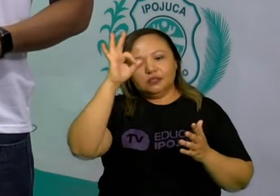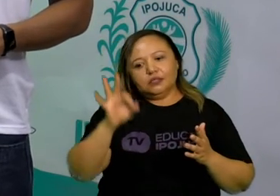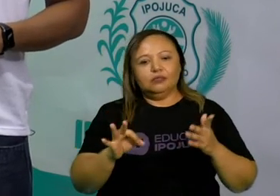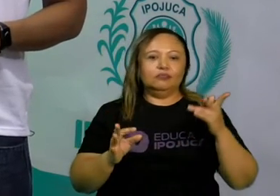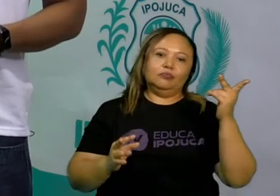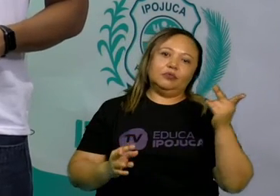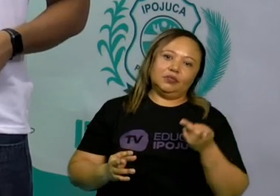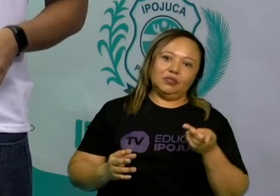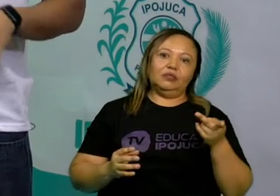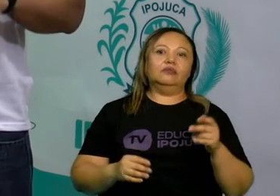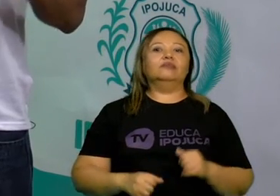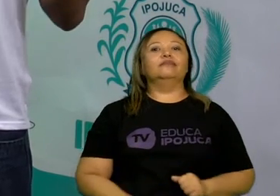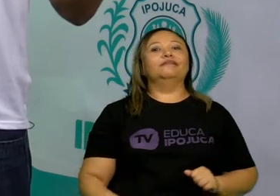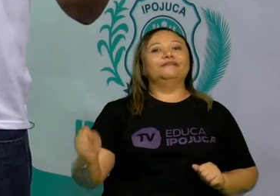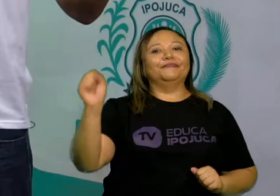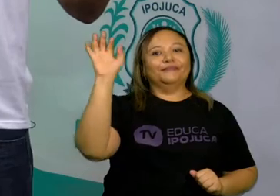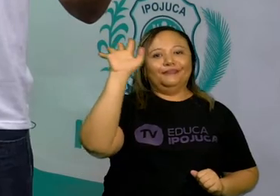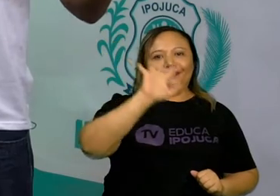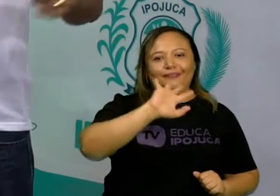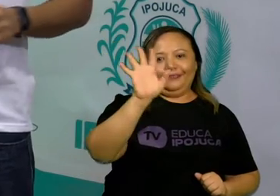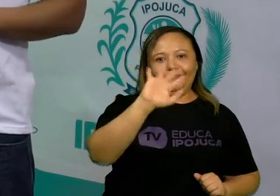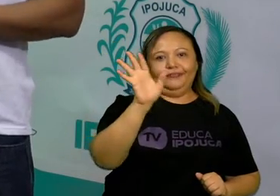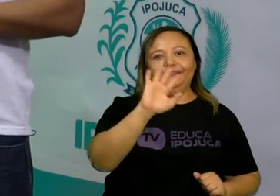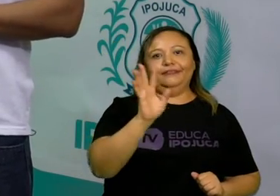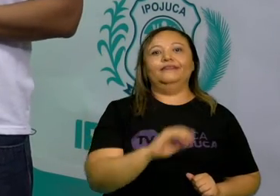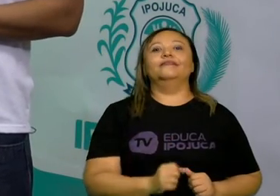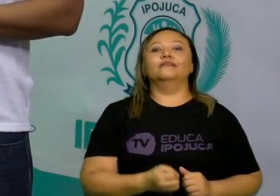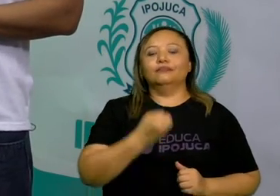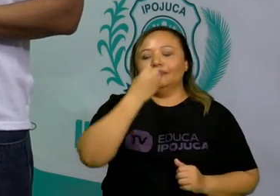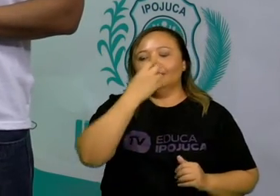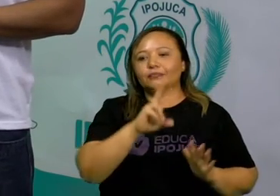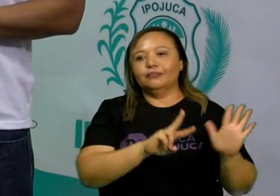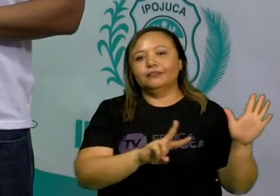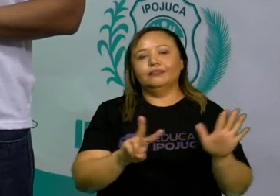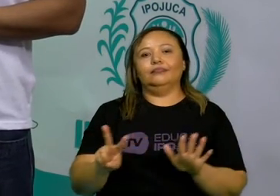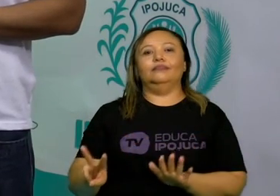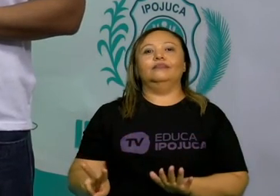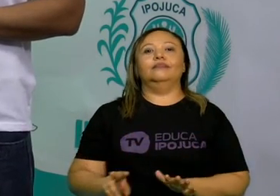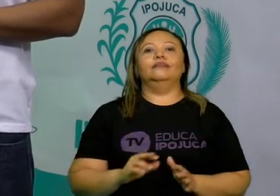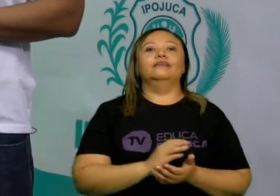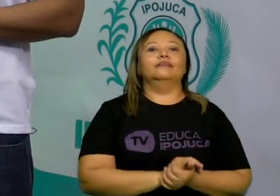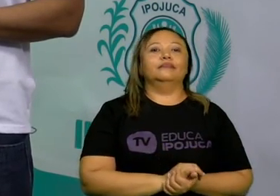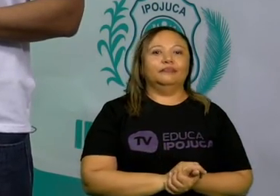ok? Desejo para vocês um excelente final de semana. E até mais!